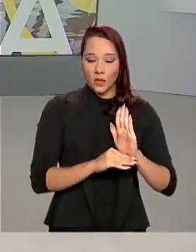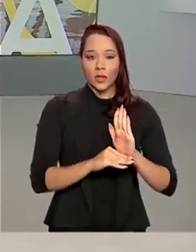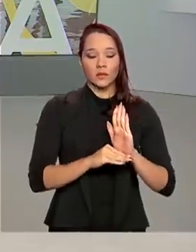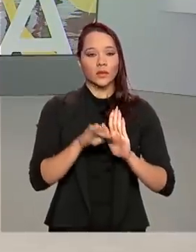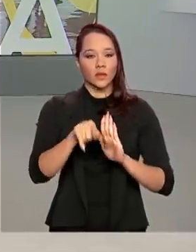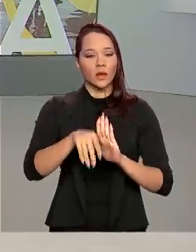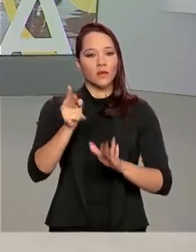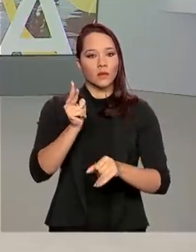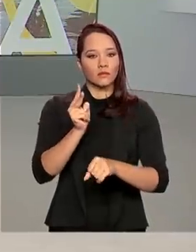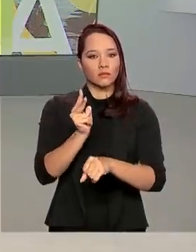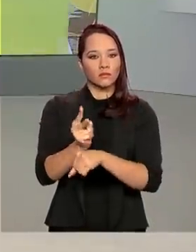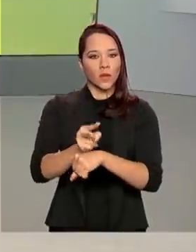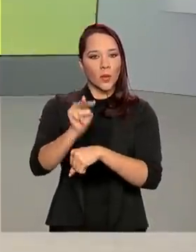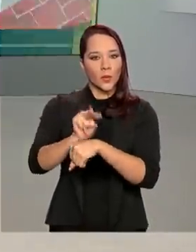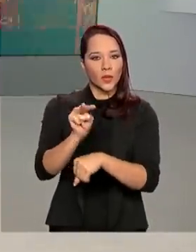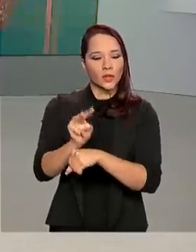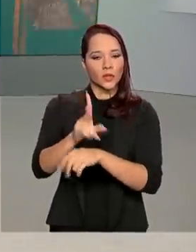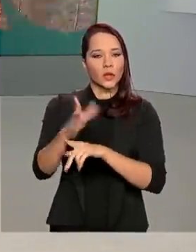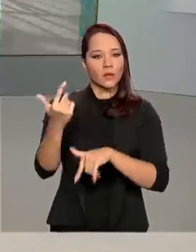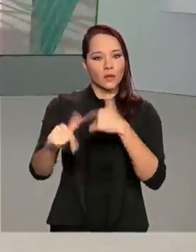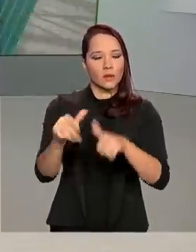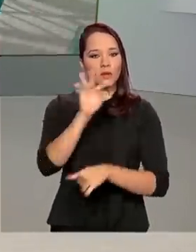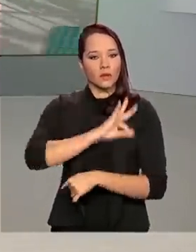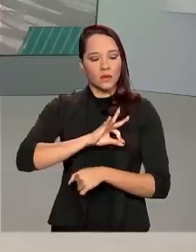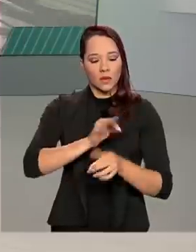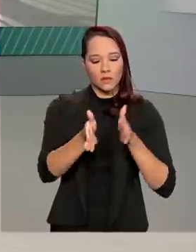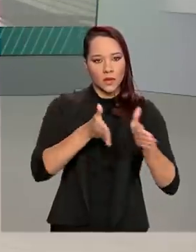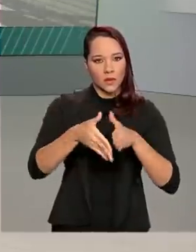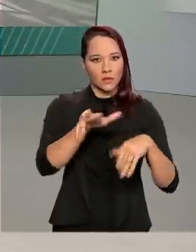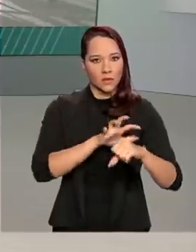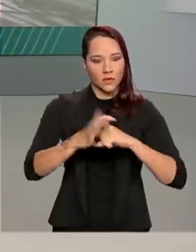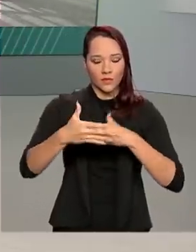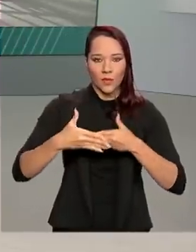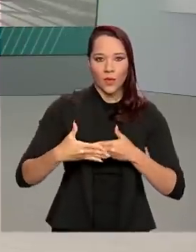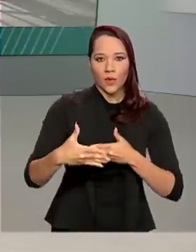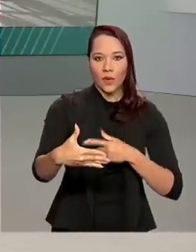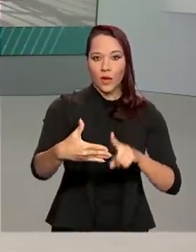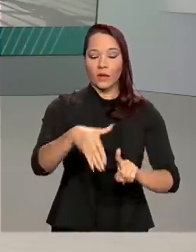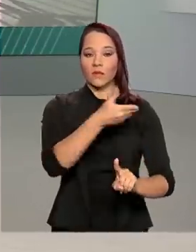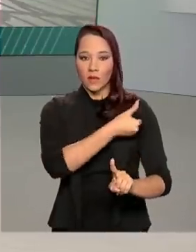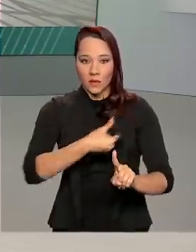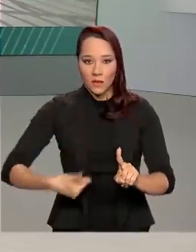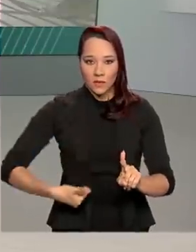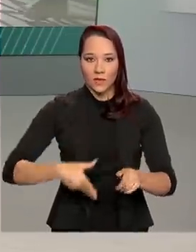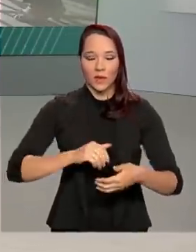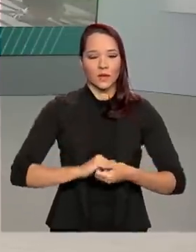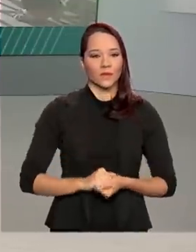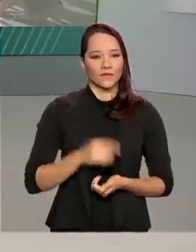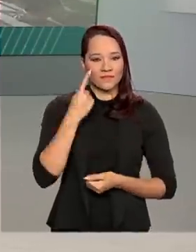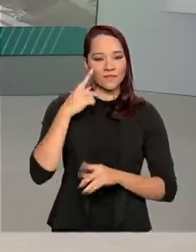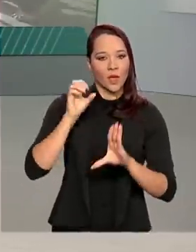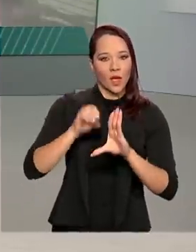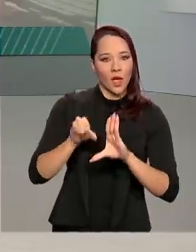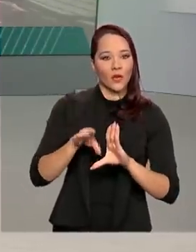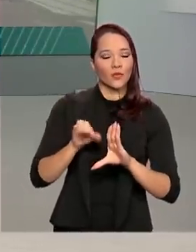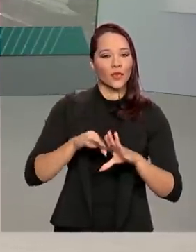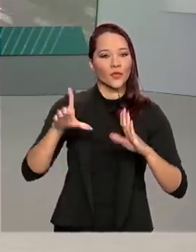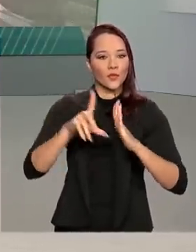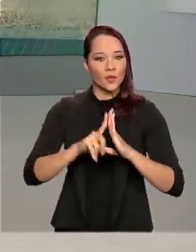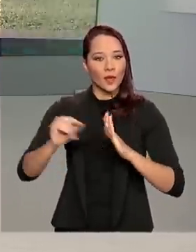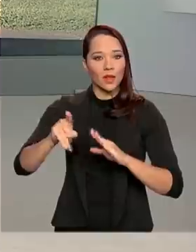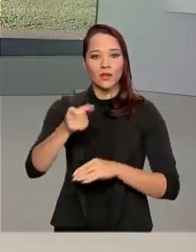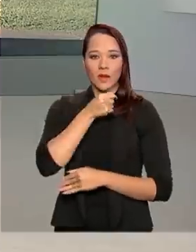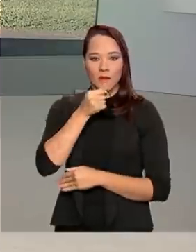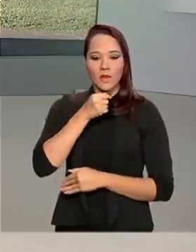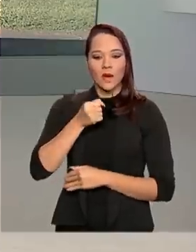para manutenção do emprego e da renda durante a pandemia foi prorrogado pelo governo. Vamos ao vivo ao Palácio da Alvorada. O